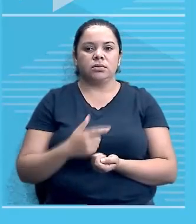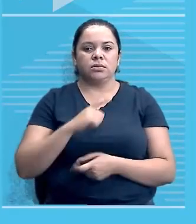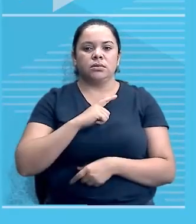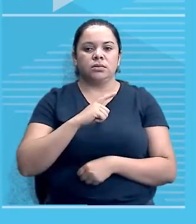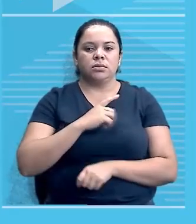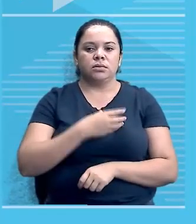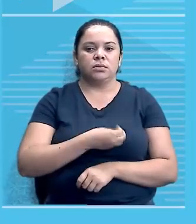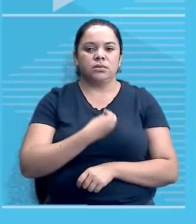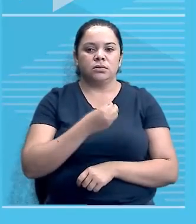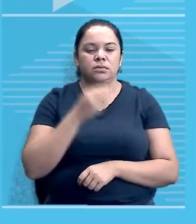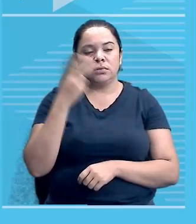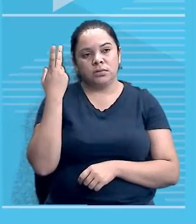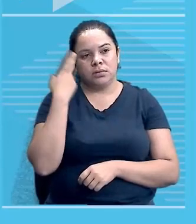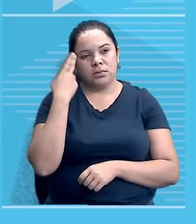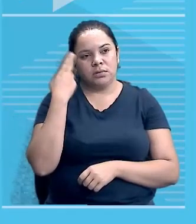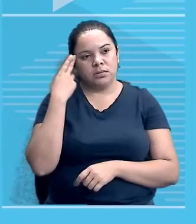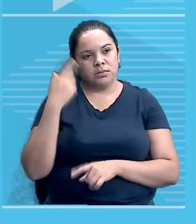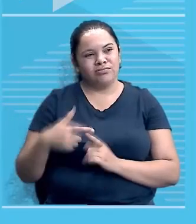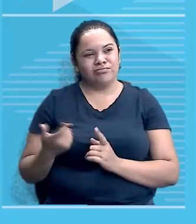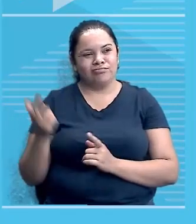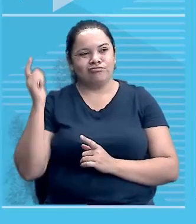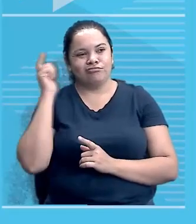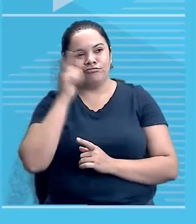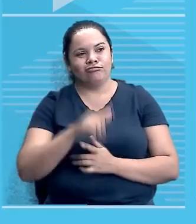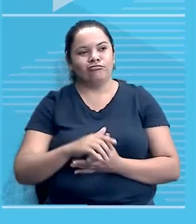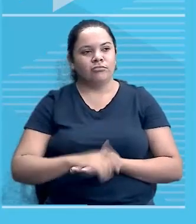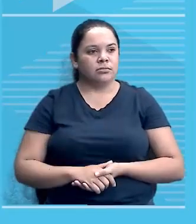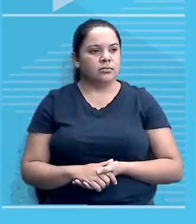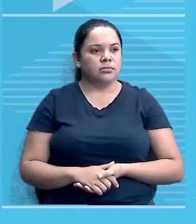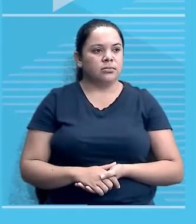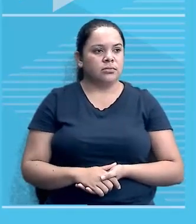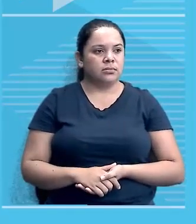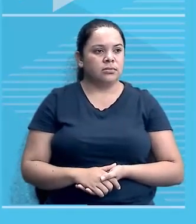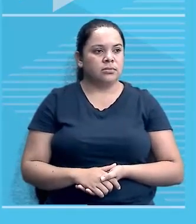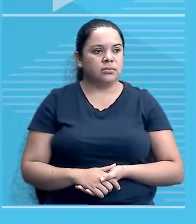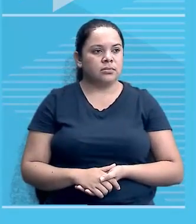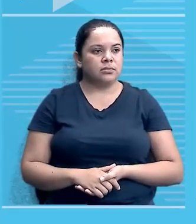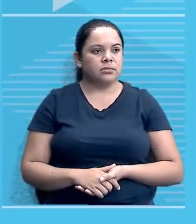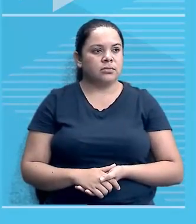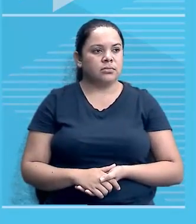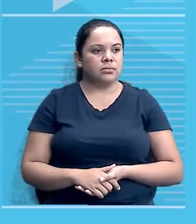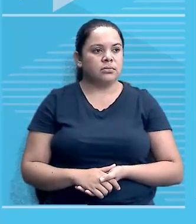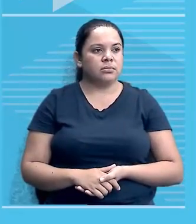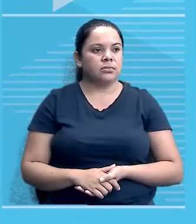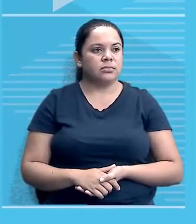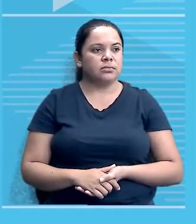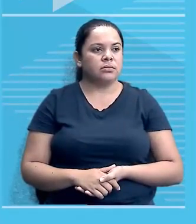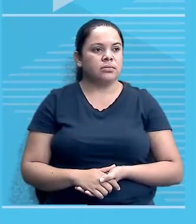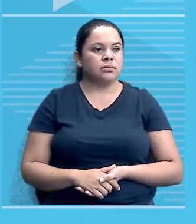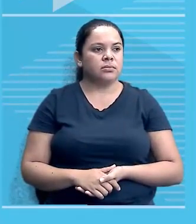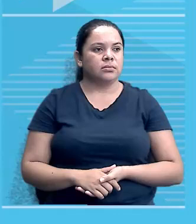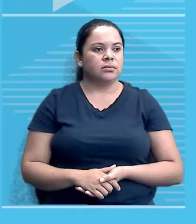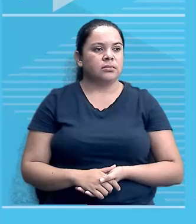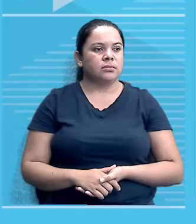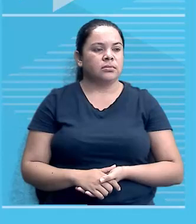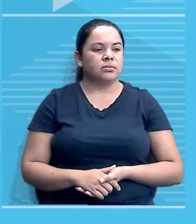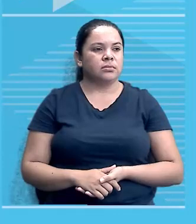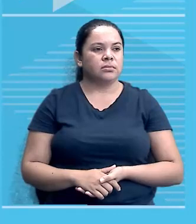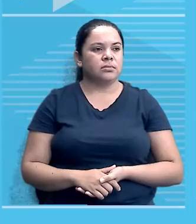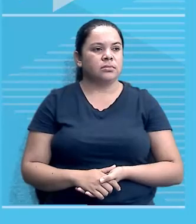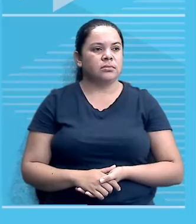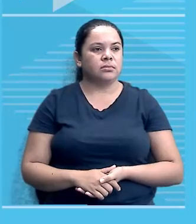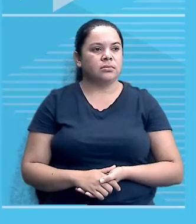tentando levar uma vida normal que não consegue. De repente está aqui, senhor, essa senhora, uma criança empurrando um carrinho de bebê, lá vem um avião